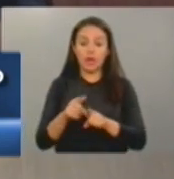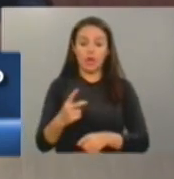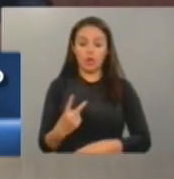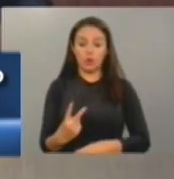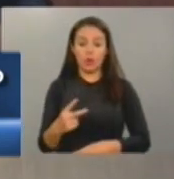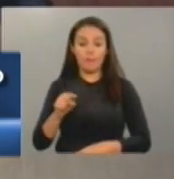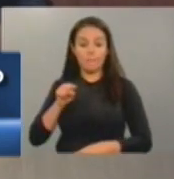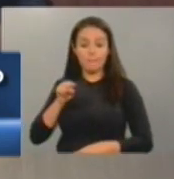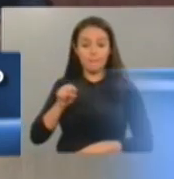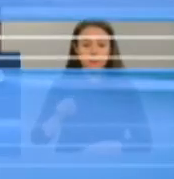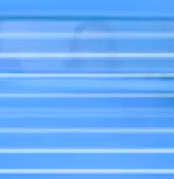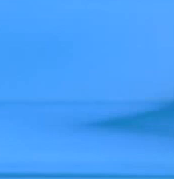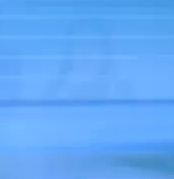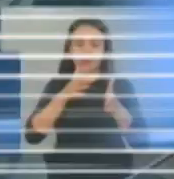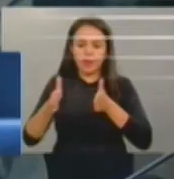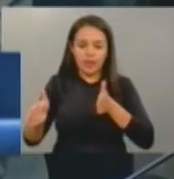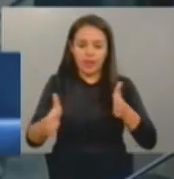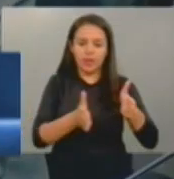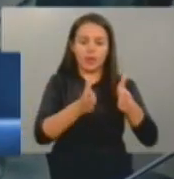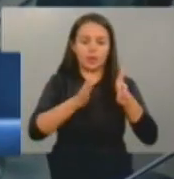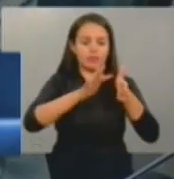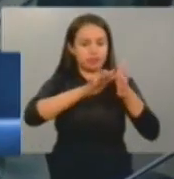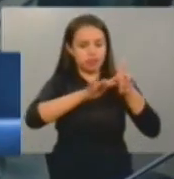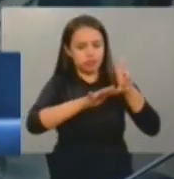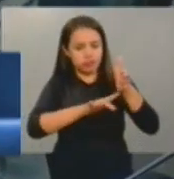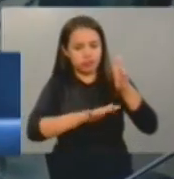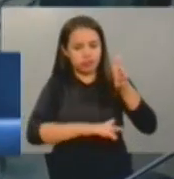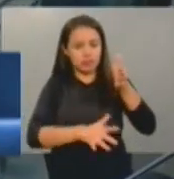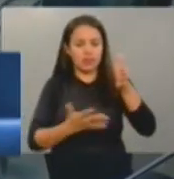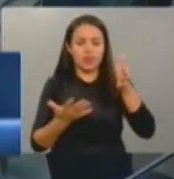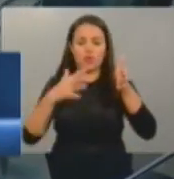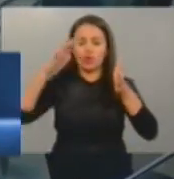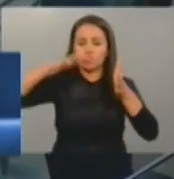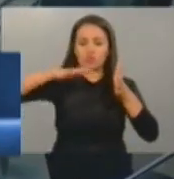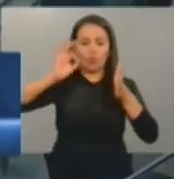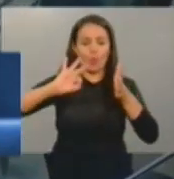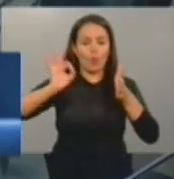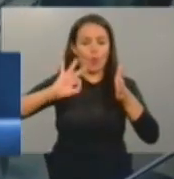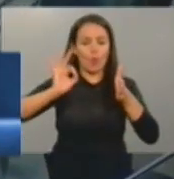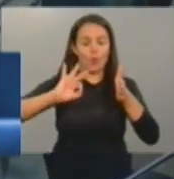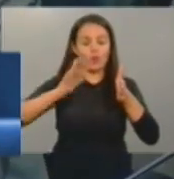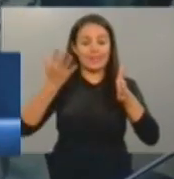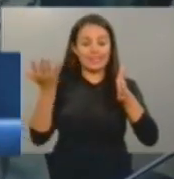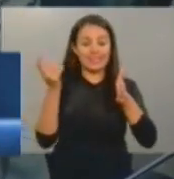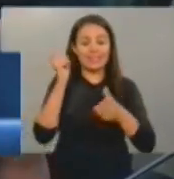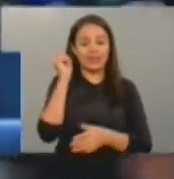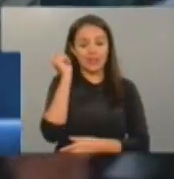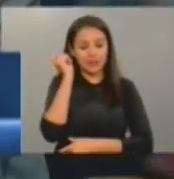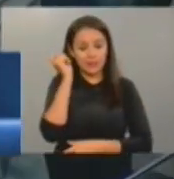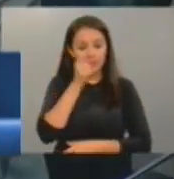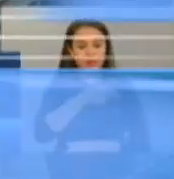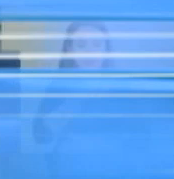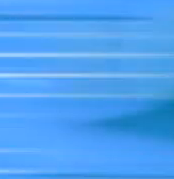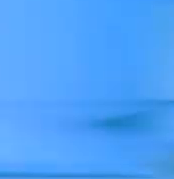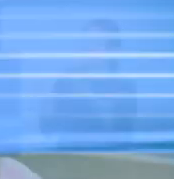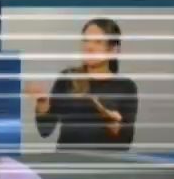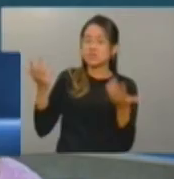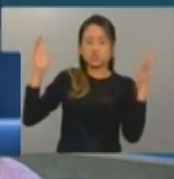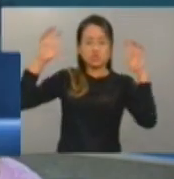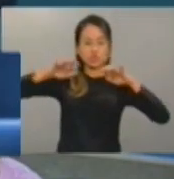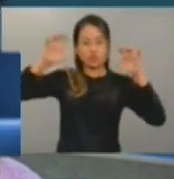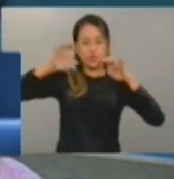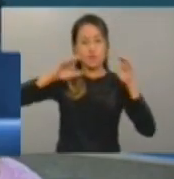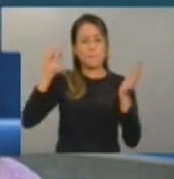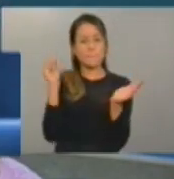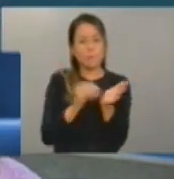profundos pelo governo do estado. É um desafio grande e o governo do estado tem feito muito. E o